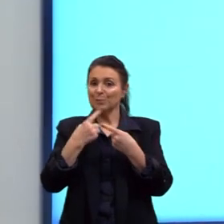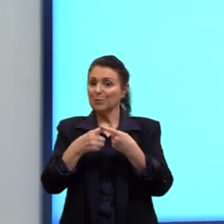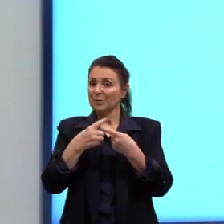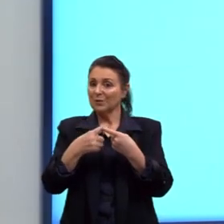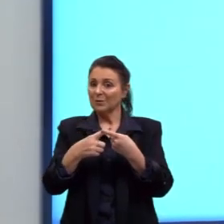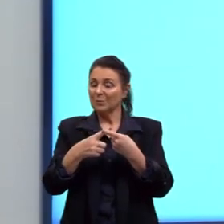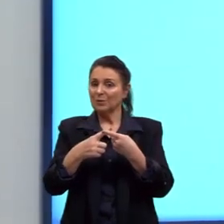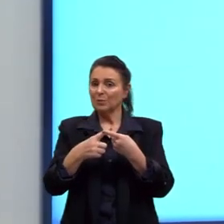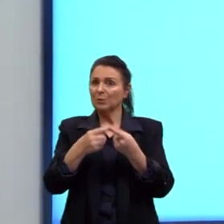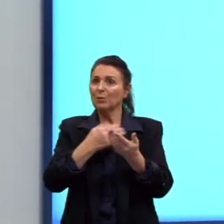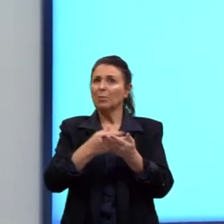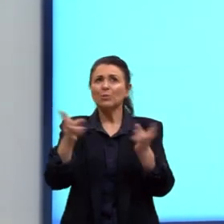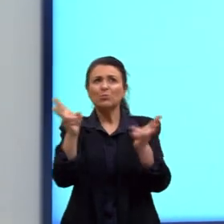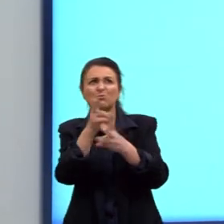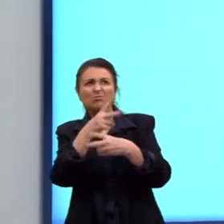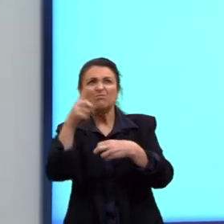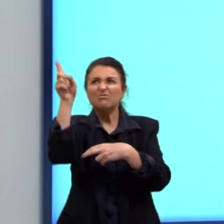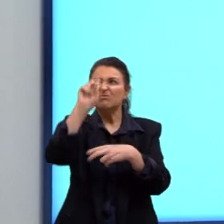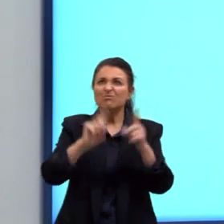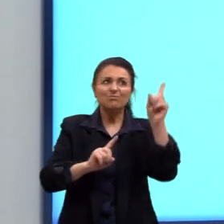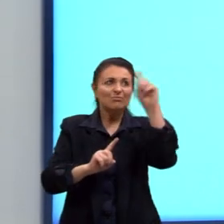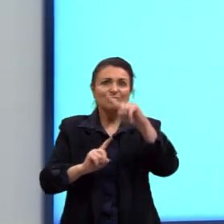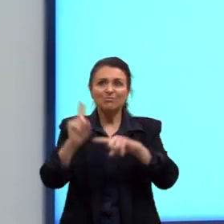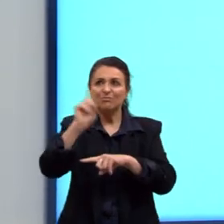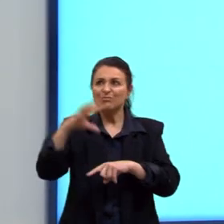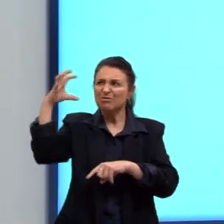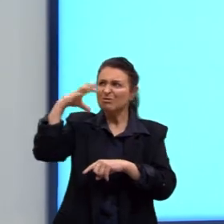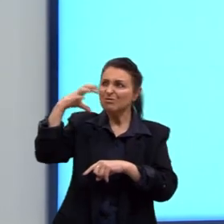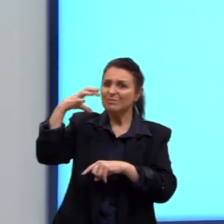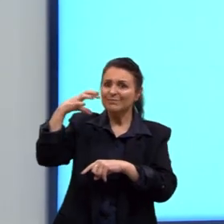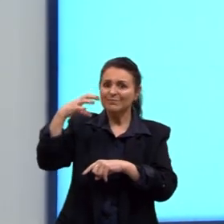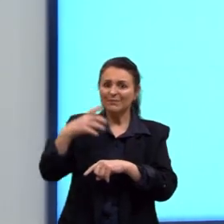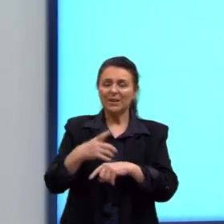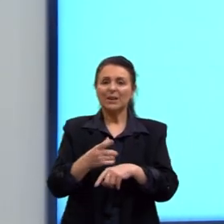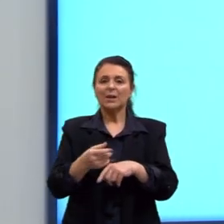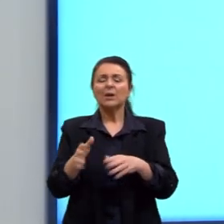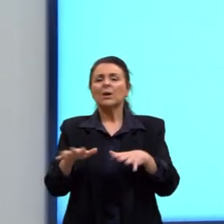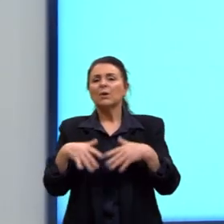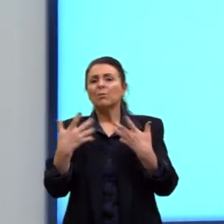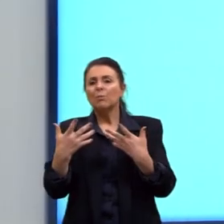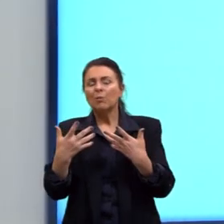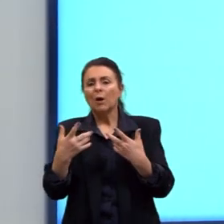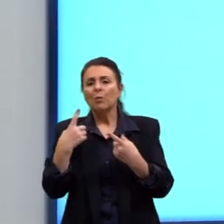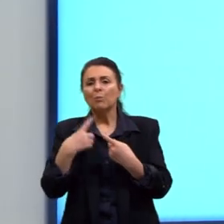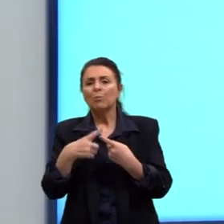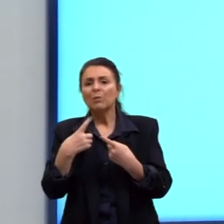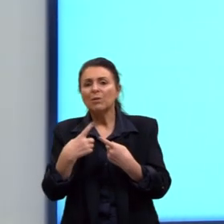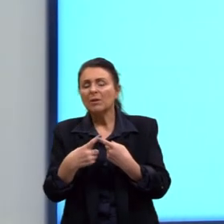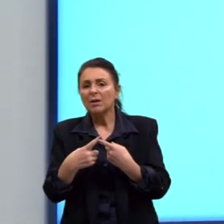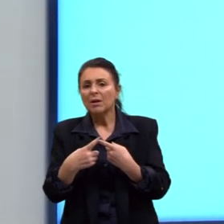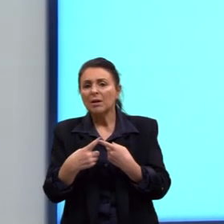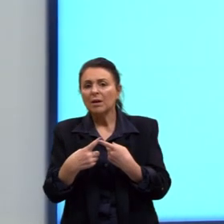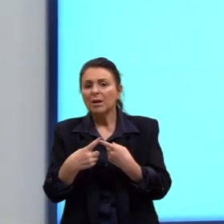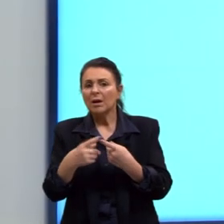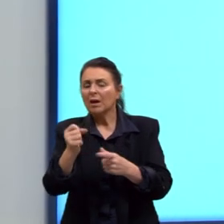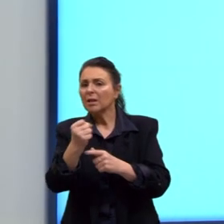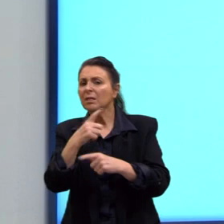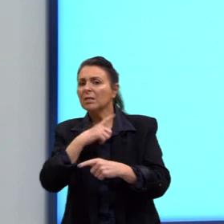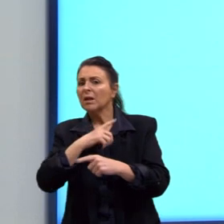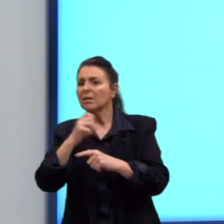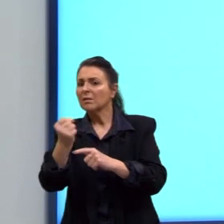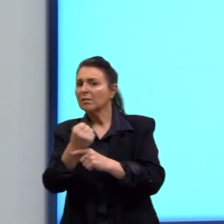quando tem uma tempestade de raios. Com raios. Então, qual o motivo físico da proteção